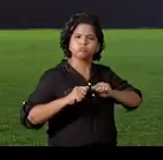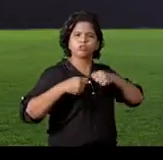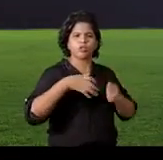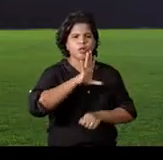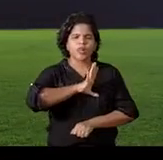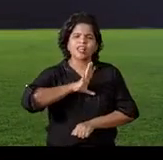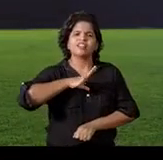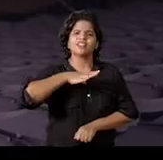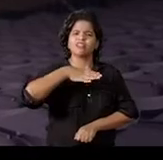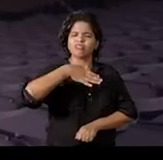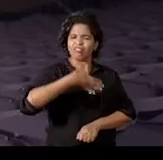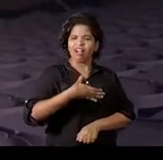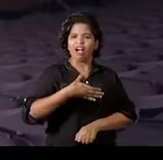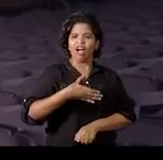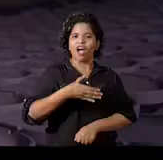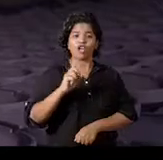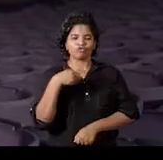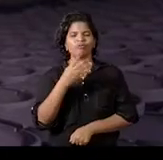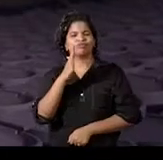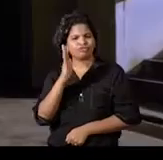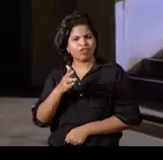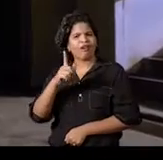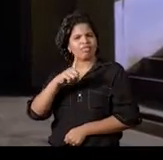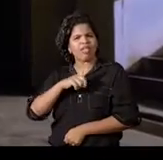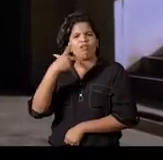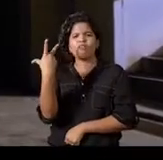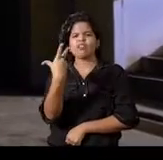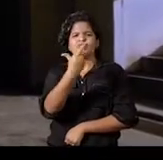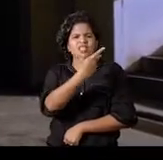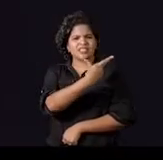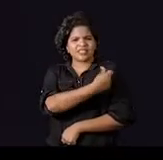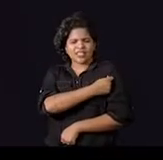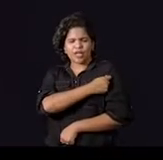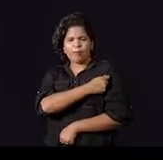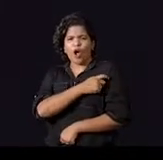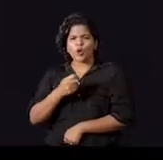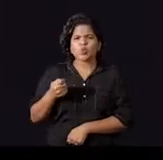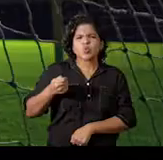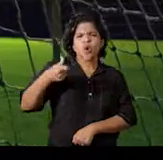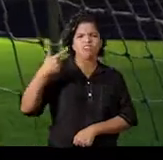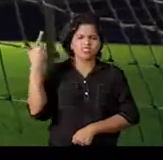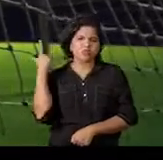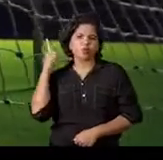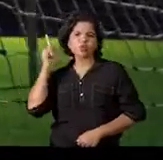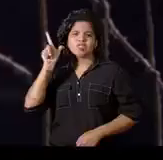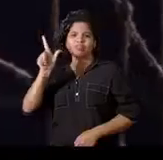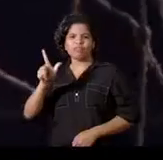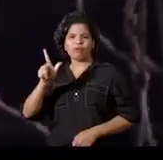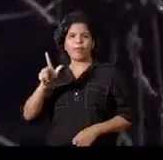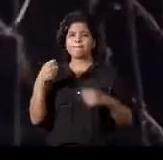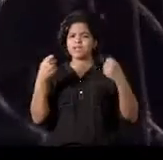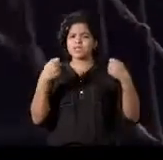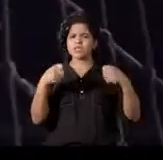contra os ataques do adversário. Nós já temos uma vacina. A vitória está nas nossas mãos. Só temos agora que nos